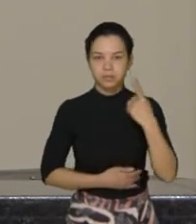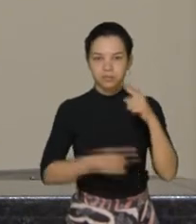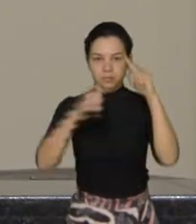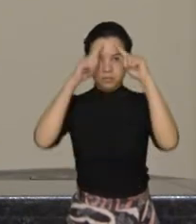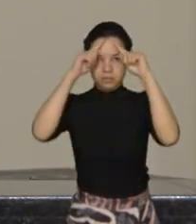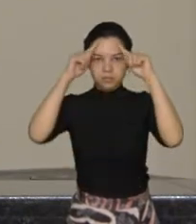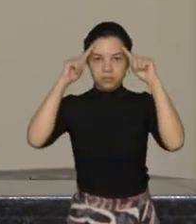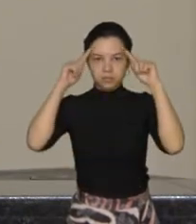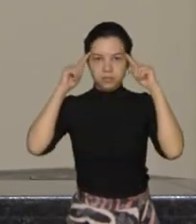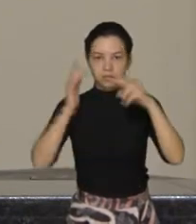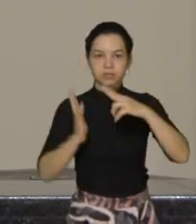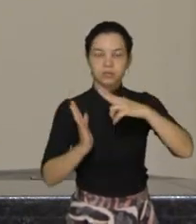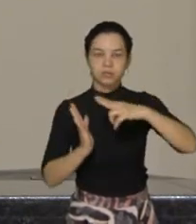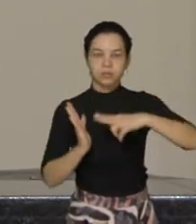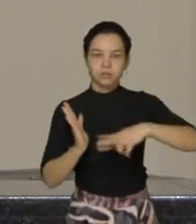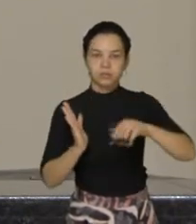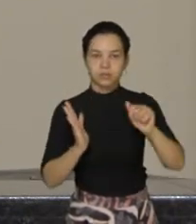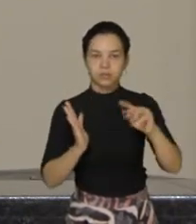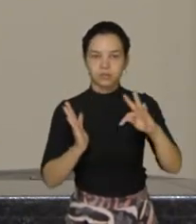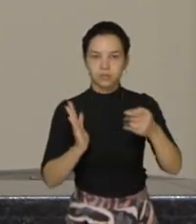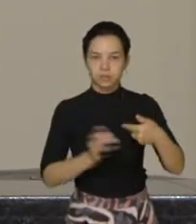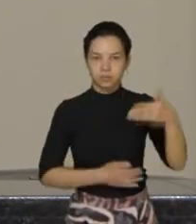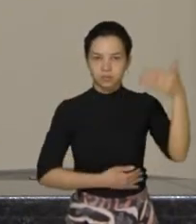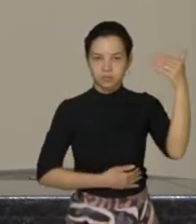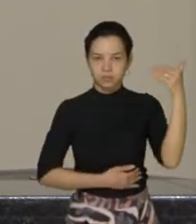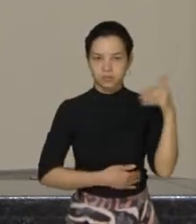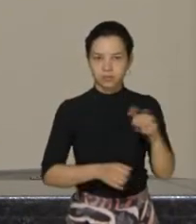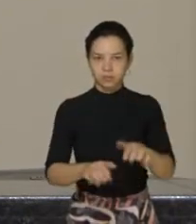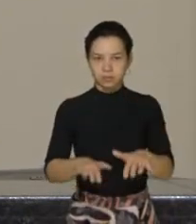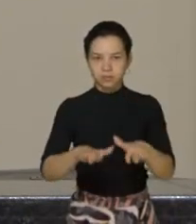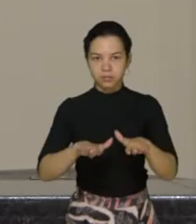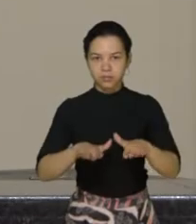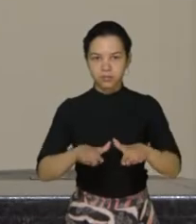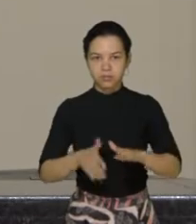proceder a leitura da ata da última sessão.